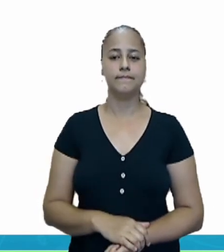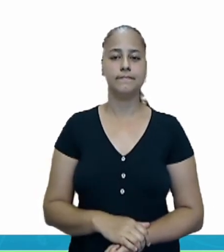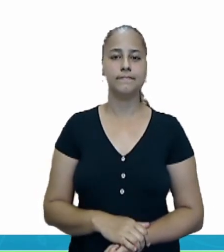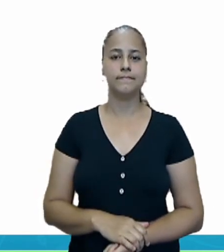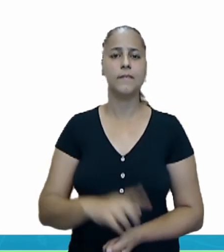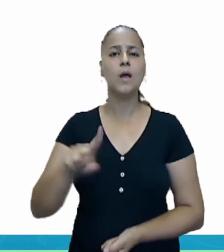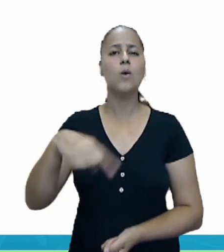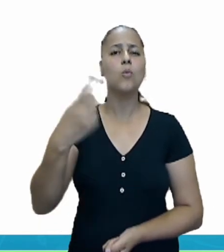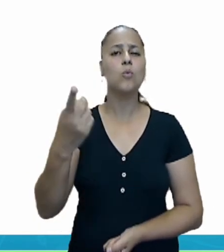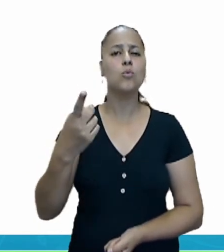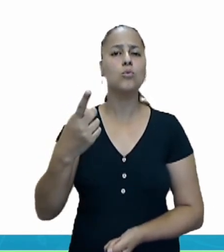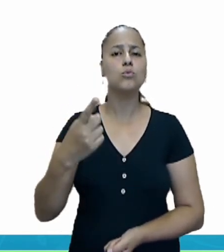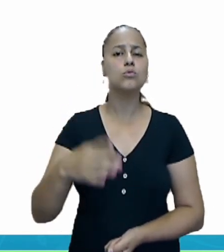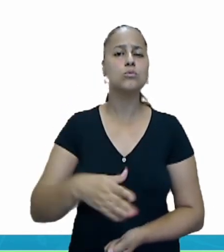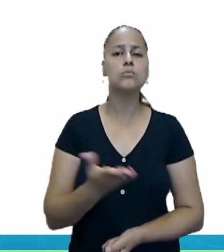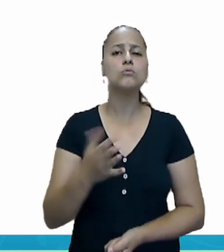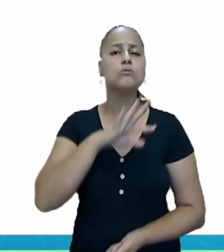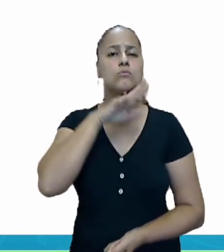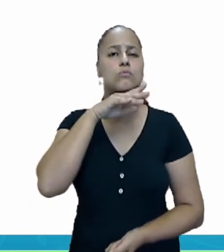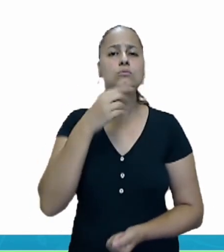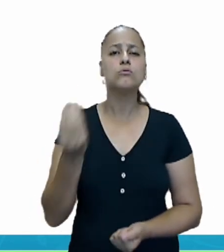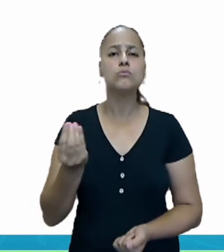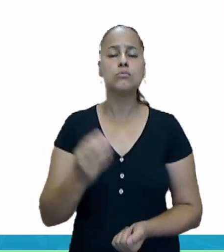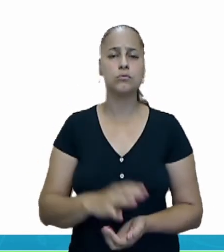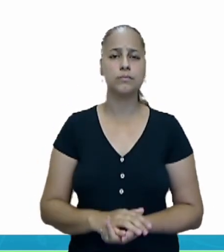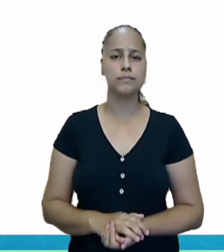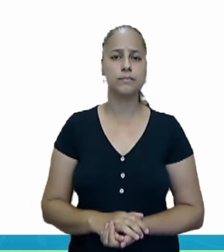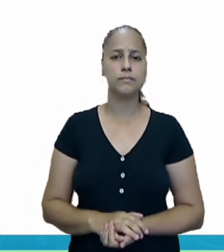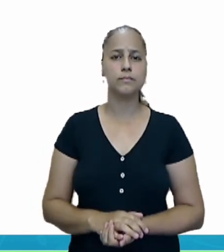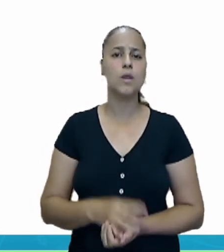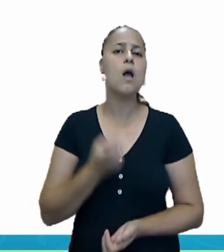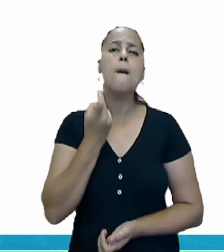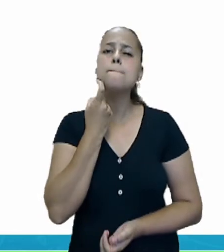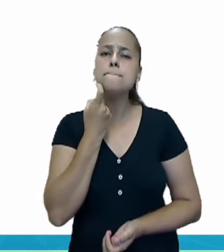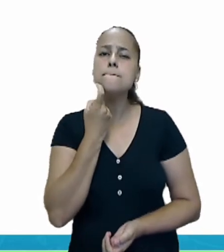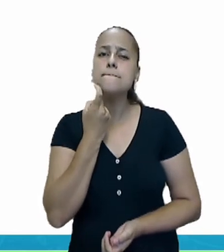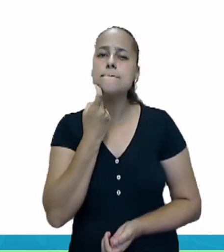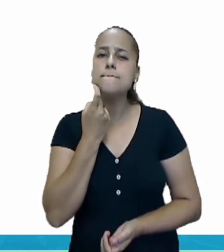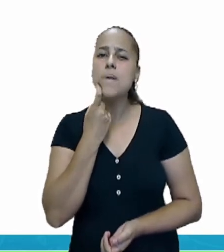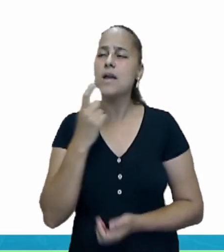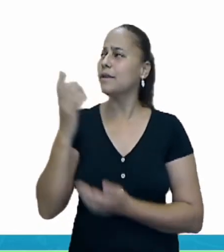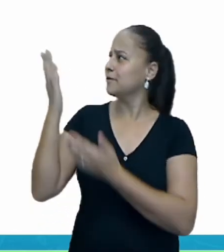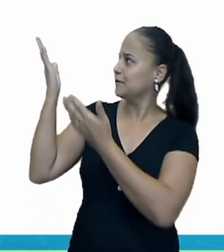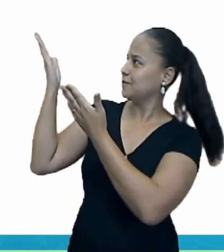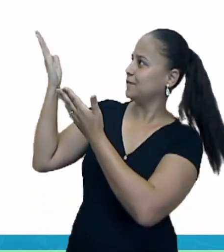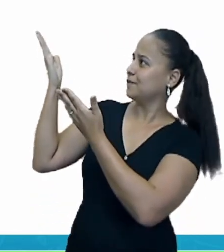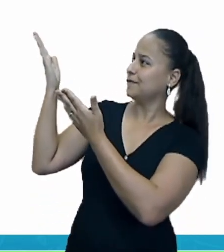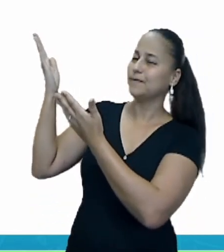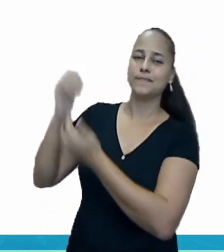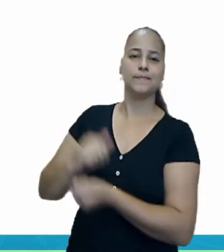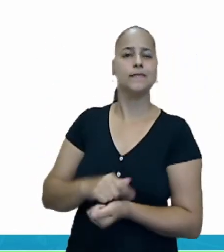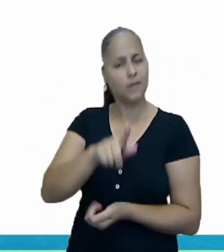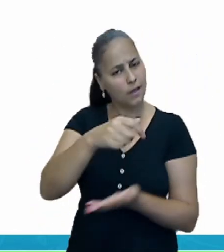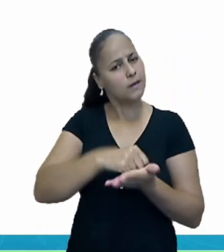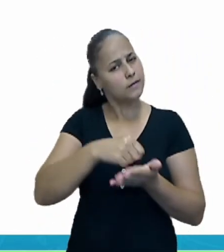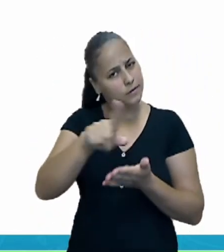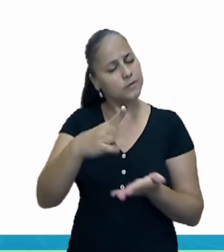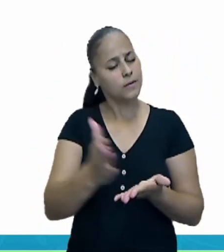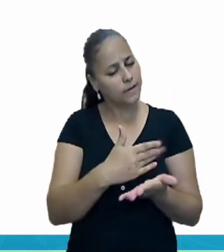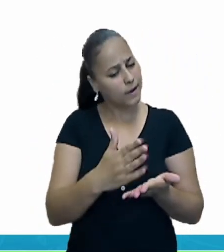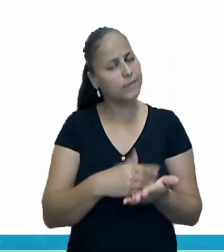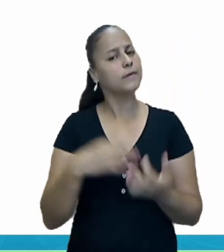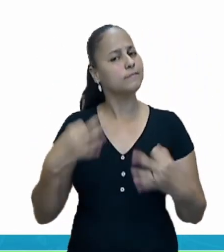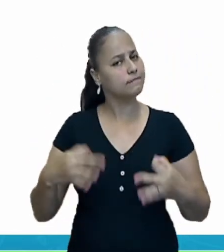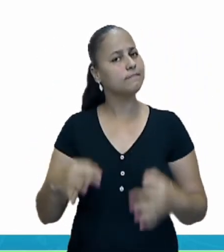E o último que nós temos aqui é o peixe, correto? Então, escrevam aí no caderno de